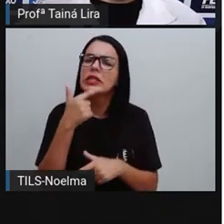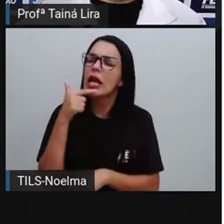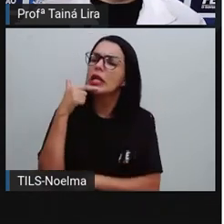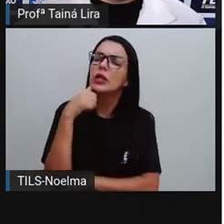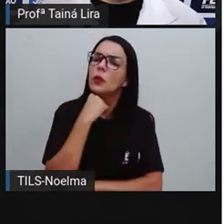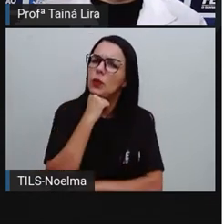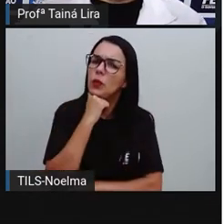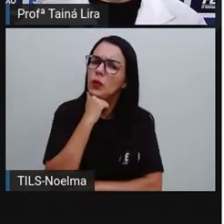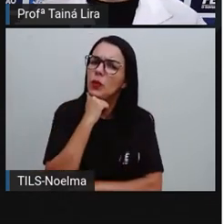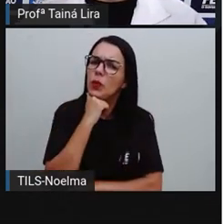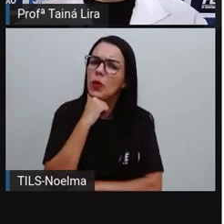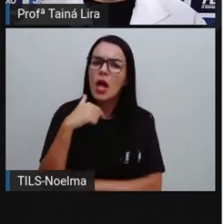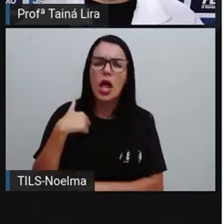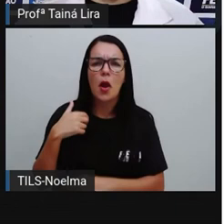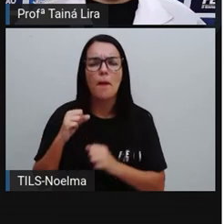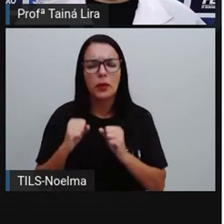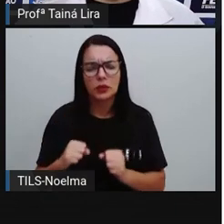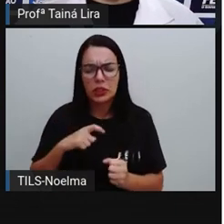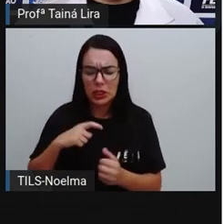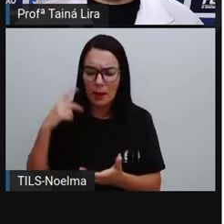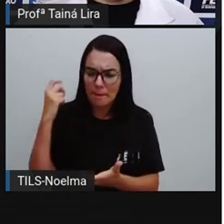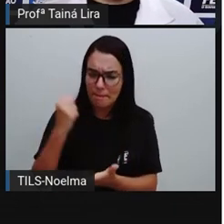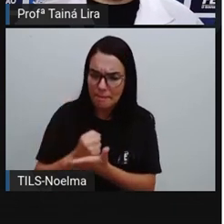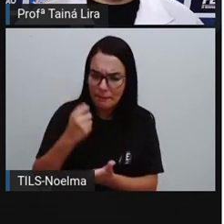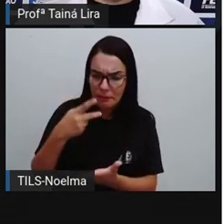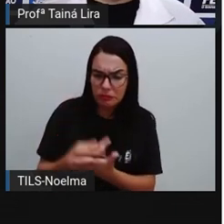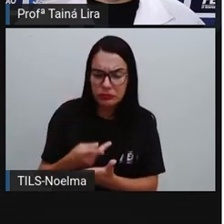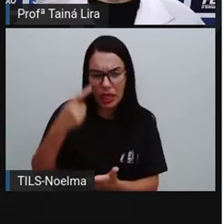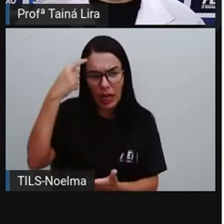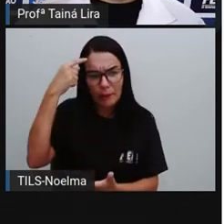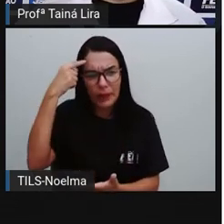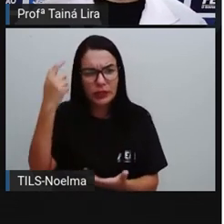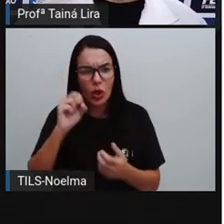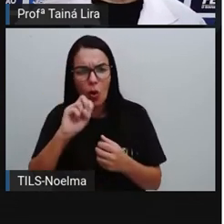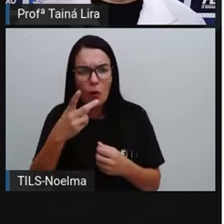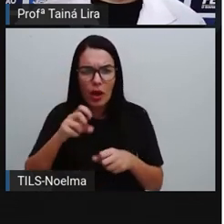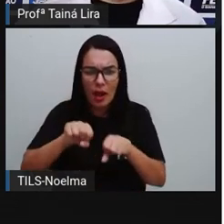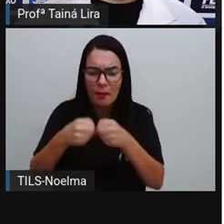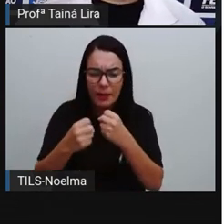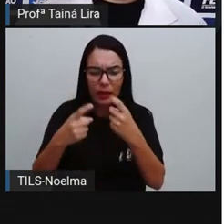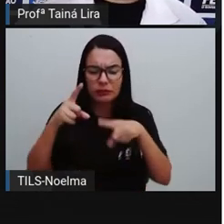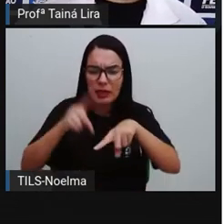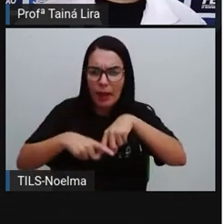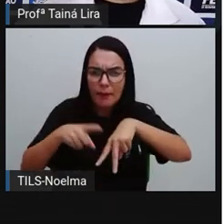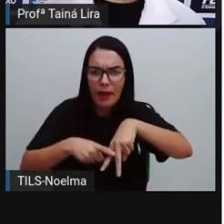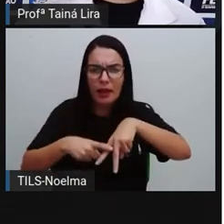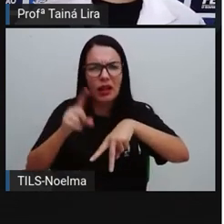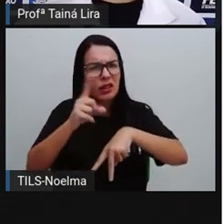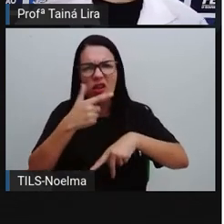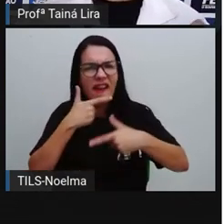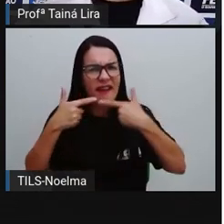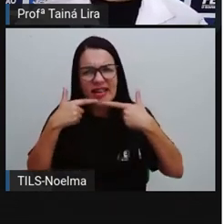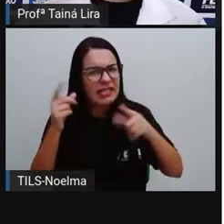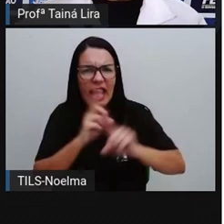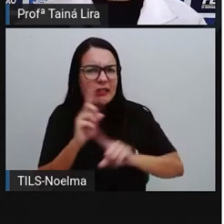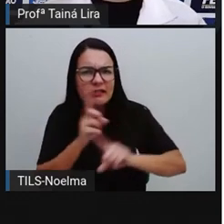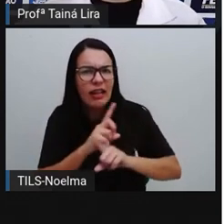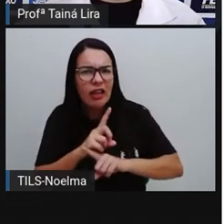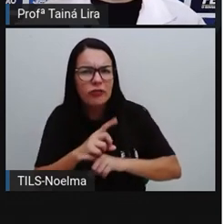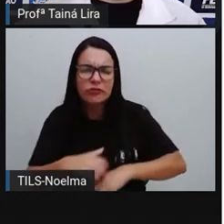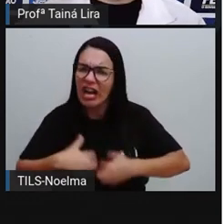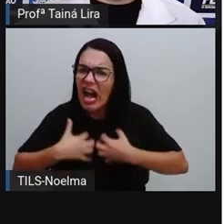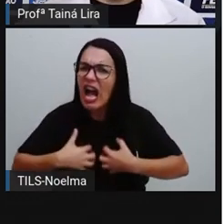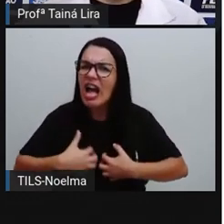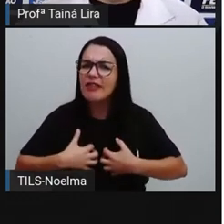estão rindo? Eu poderia ter batido a cabeça ou quebrado a perna. Não é engraçado. Então ele estava muito